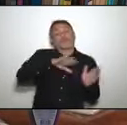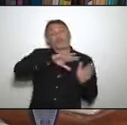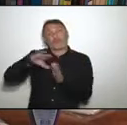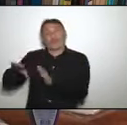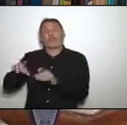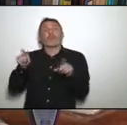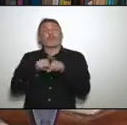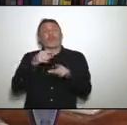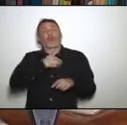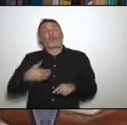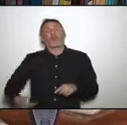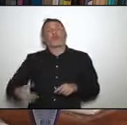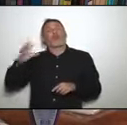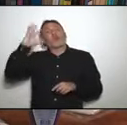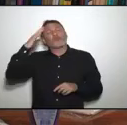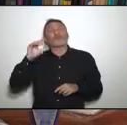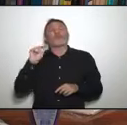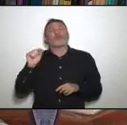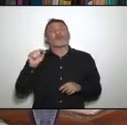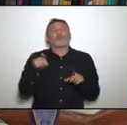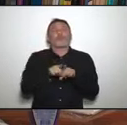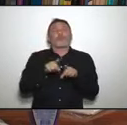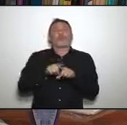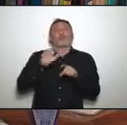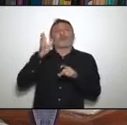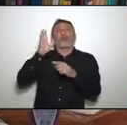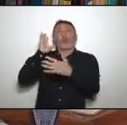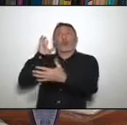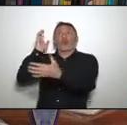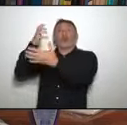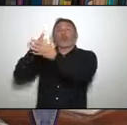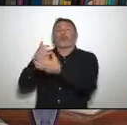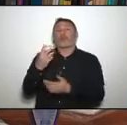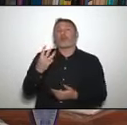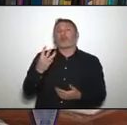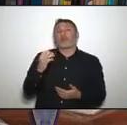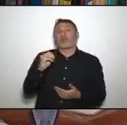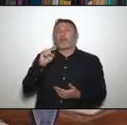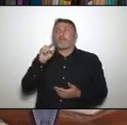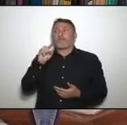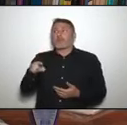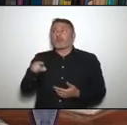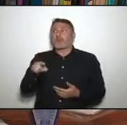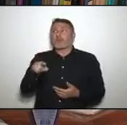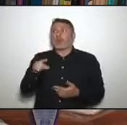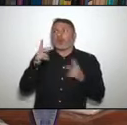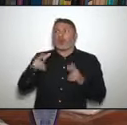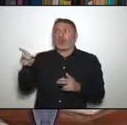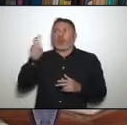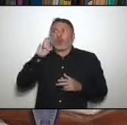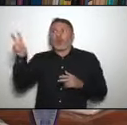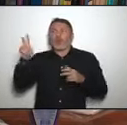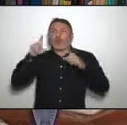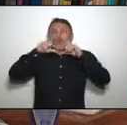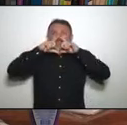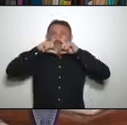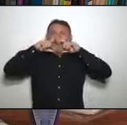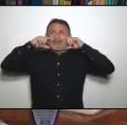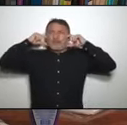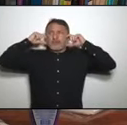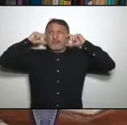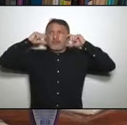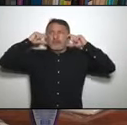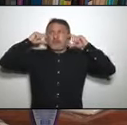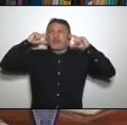nós compramos 30 mil máscaras como essa cada sacolinha vem com